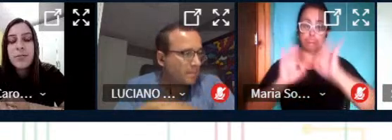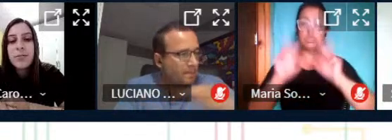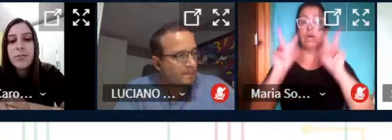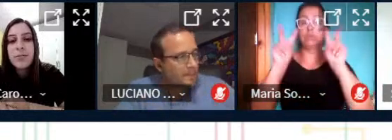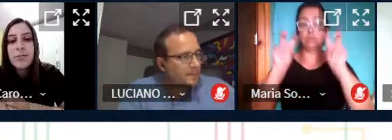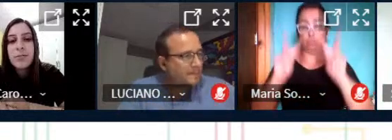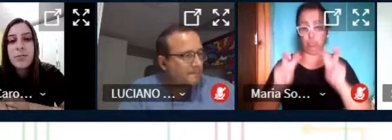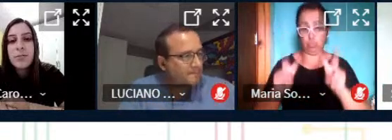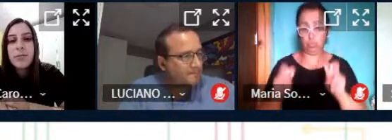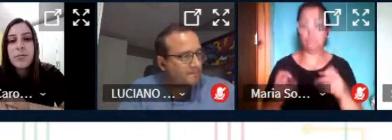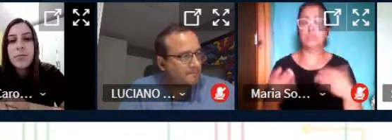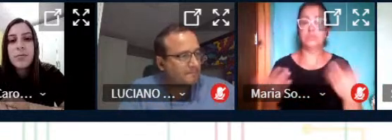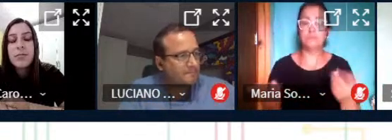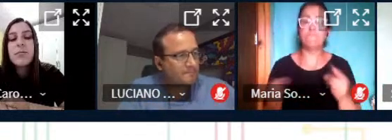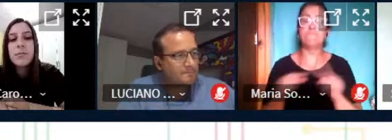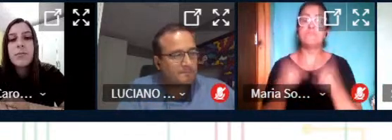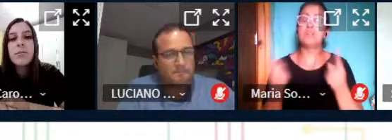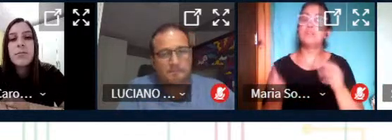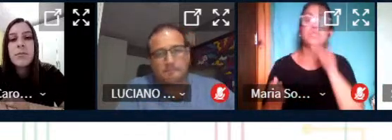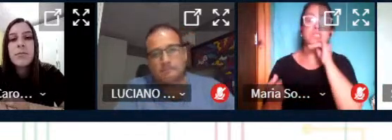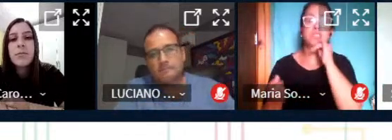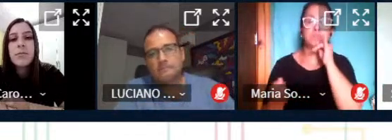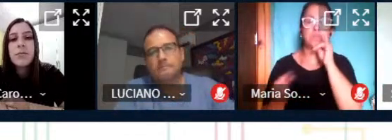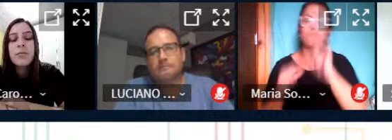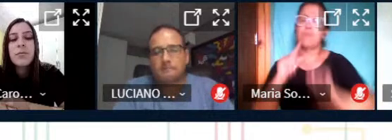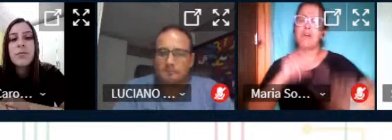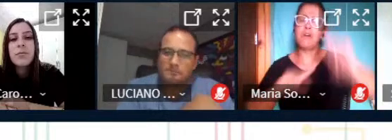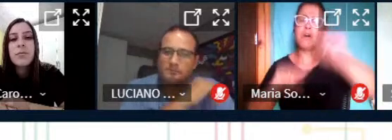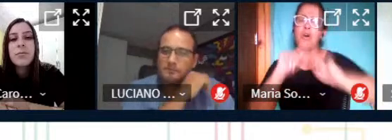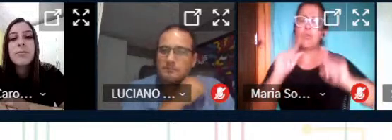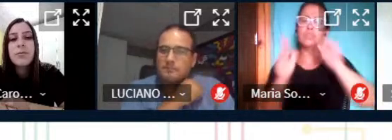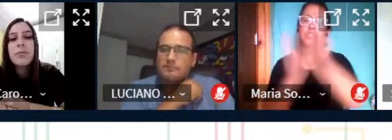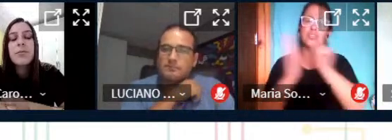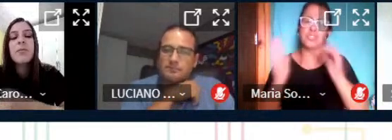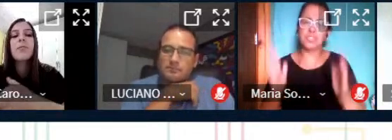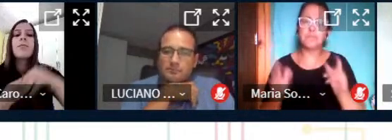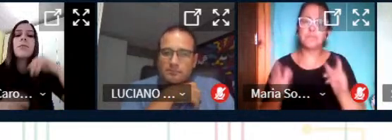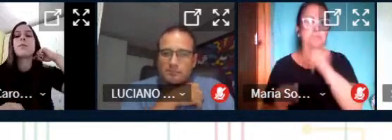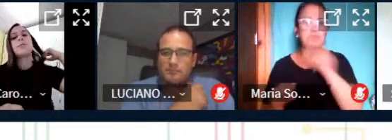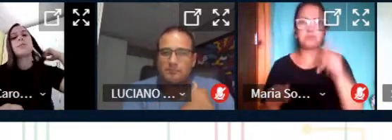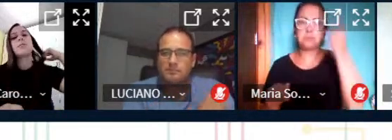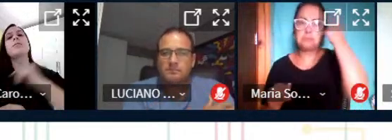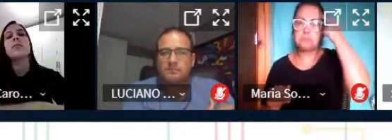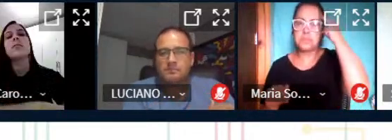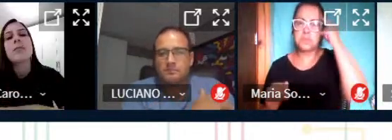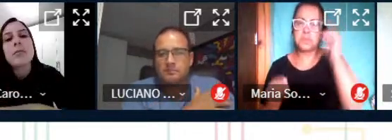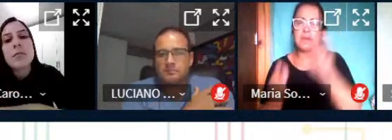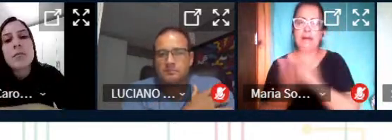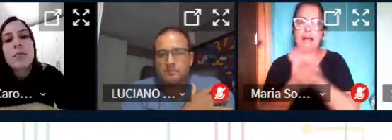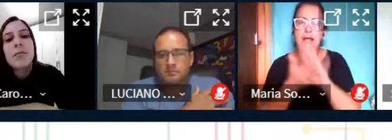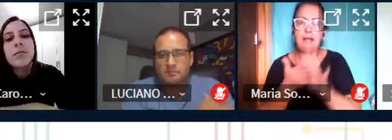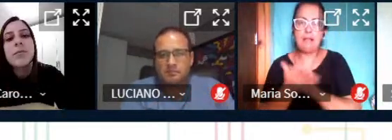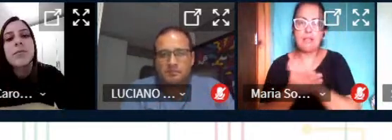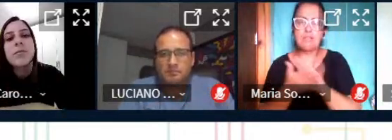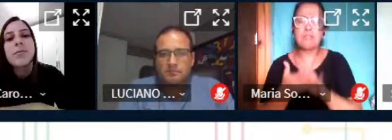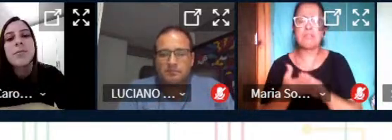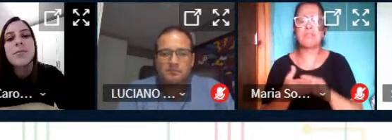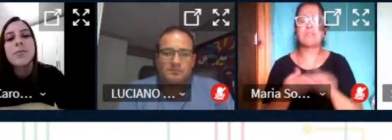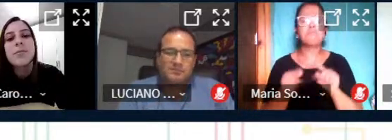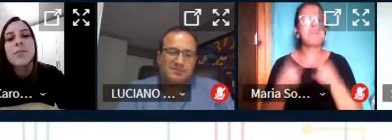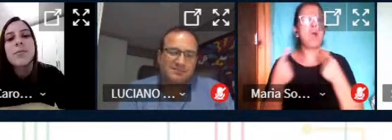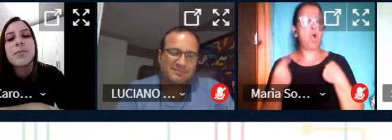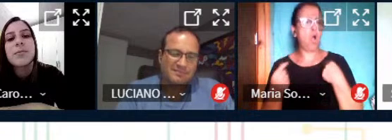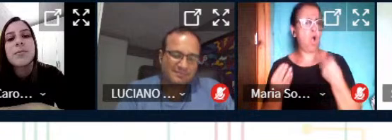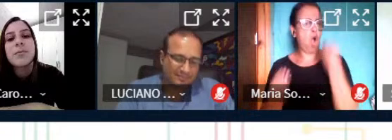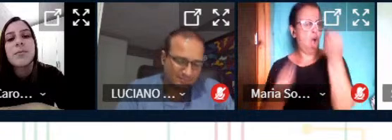tona questões que nem os professores teriam pensado aí a minha pergunta é de onde vem essas questões